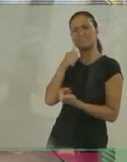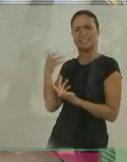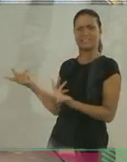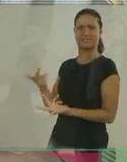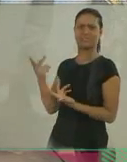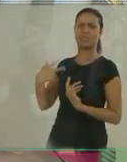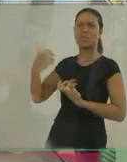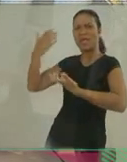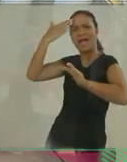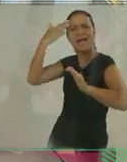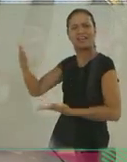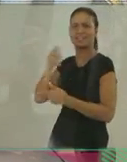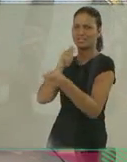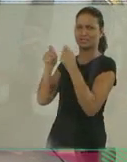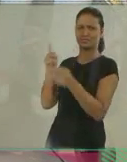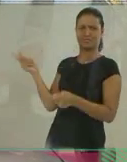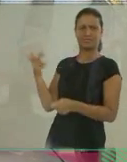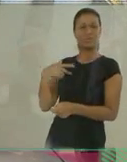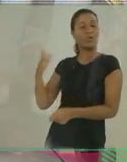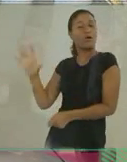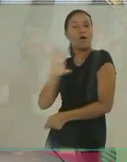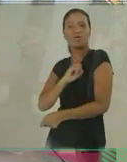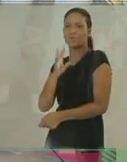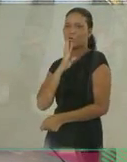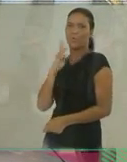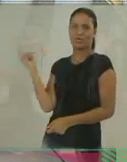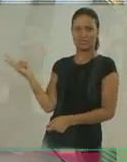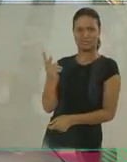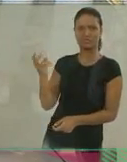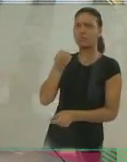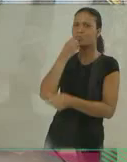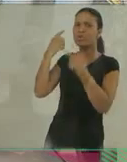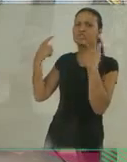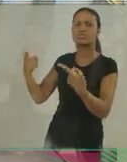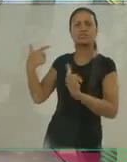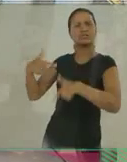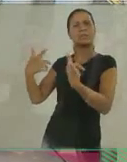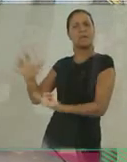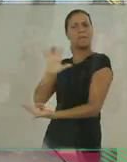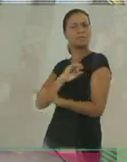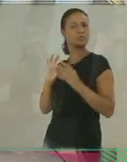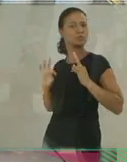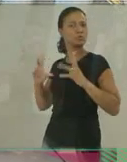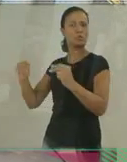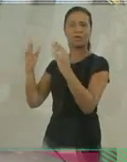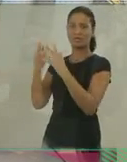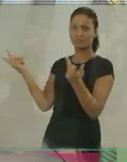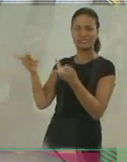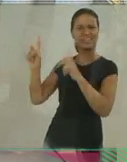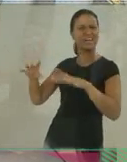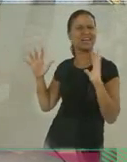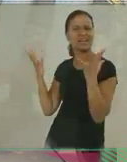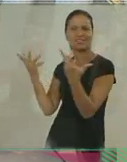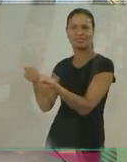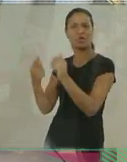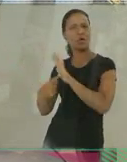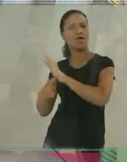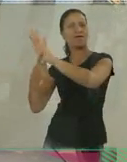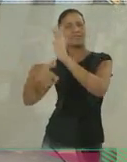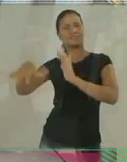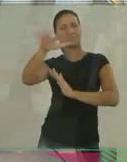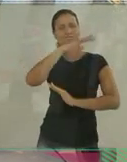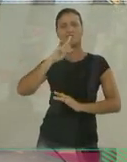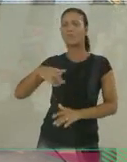quero muito agradecer a entrevista com vocês. Adorei conhecê-las. Desejo sorte no trabalho, no amor, em tudo. A casa de vocês é um